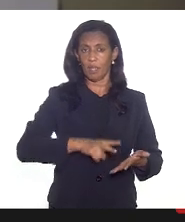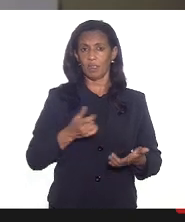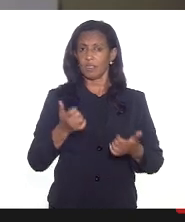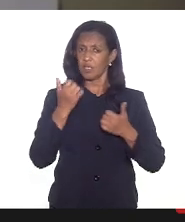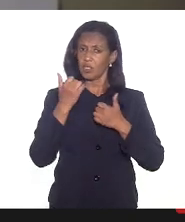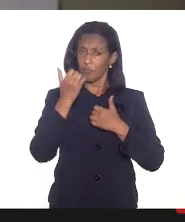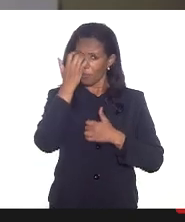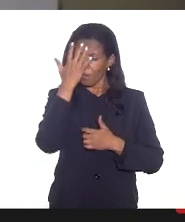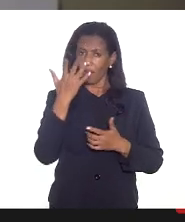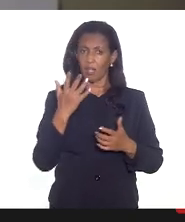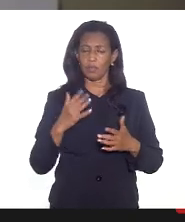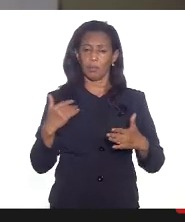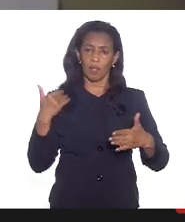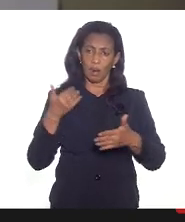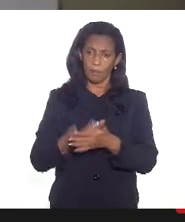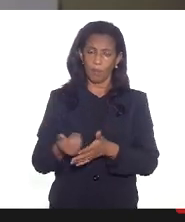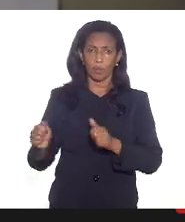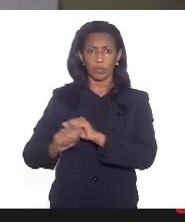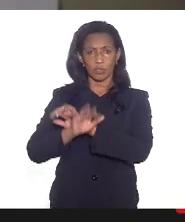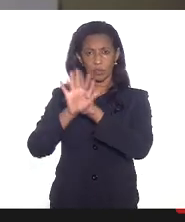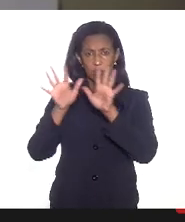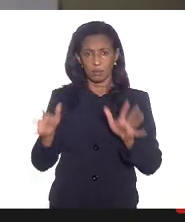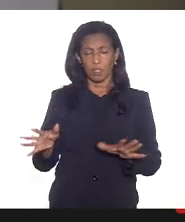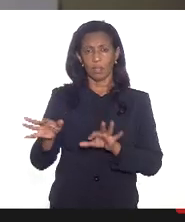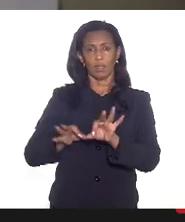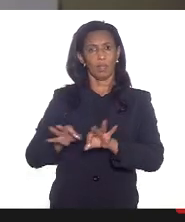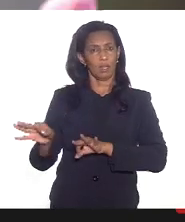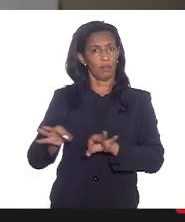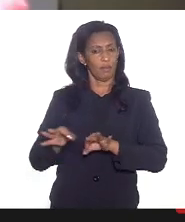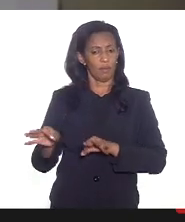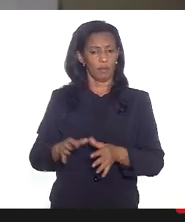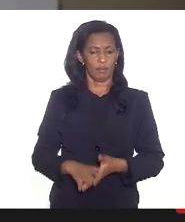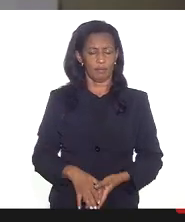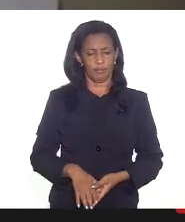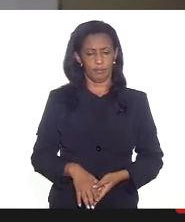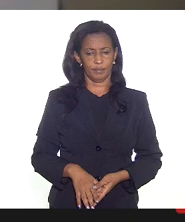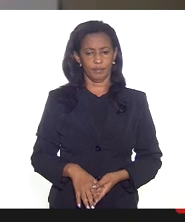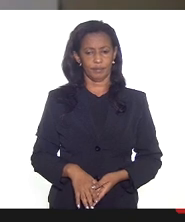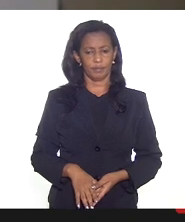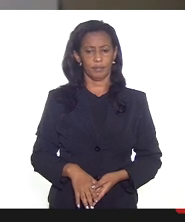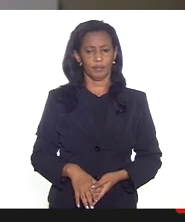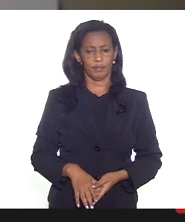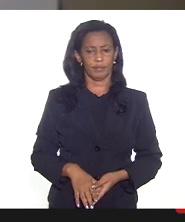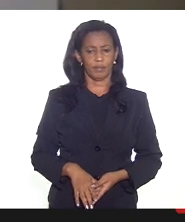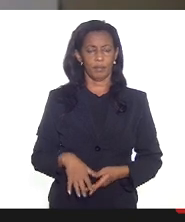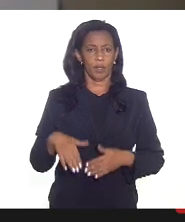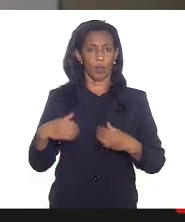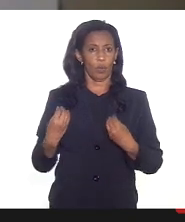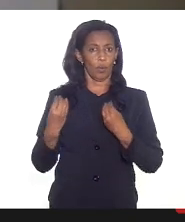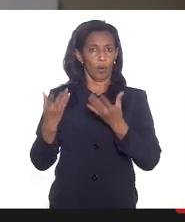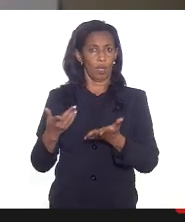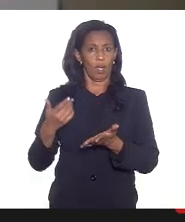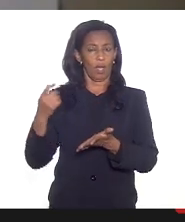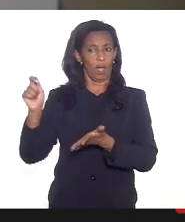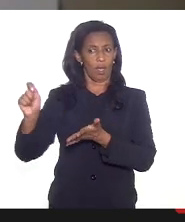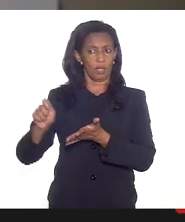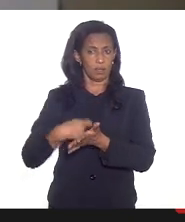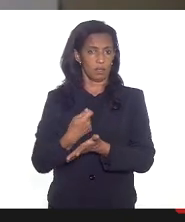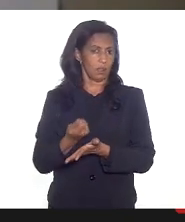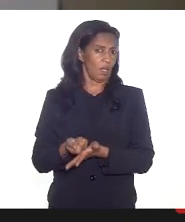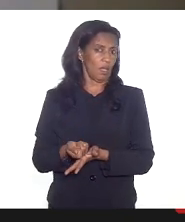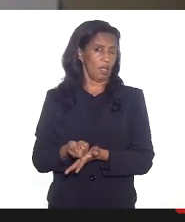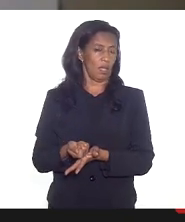isso para que ela possa ali da forma mais desburocratizada possível ou lançar sua assinatura ou as que não